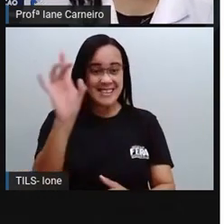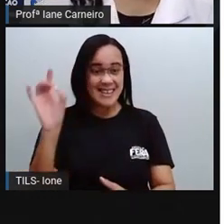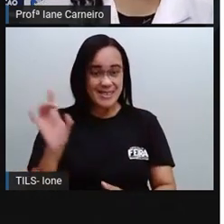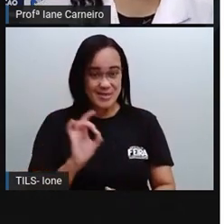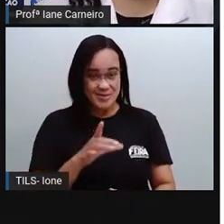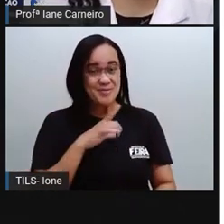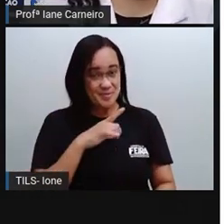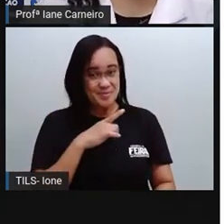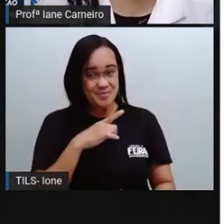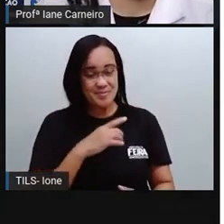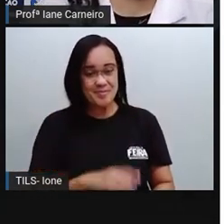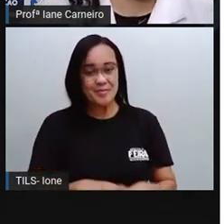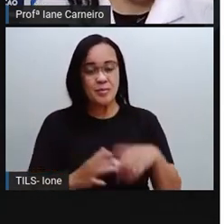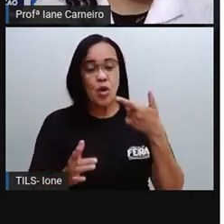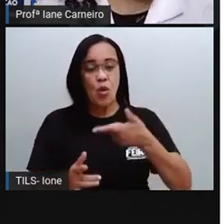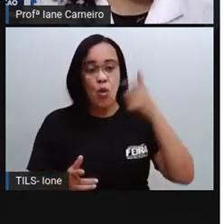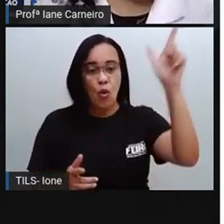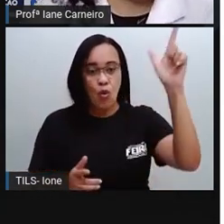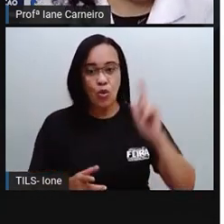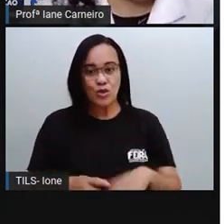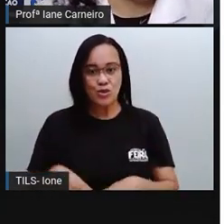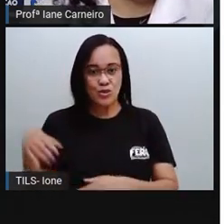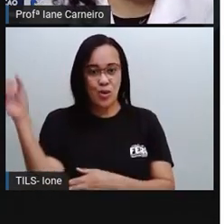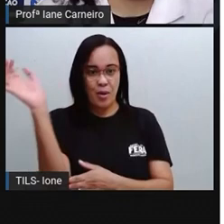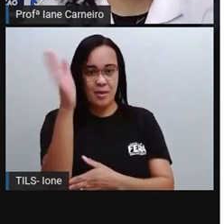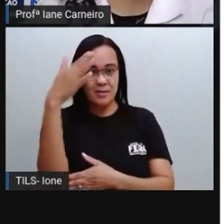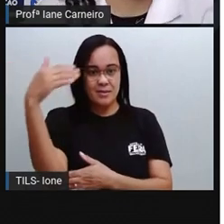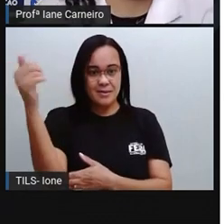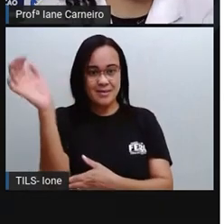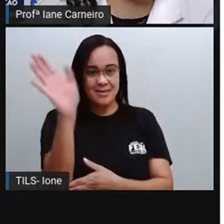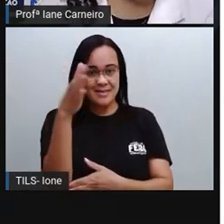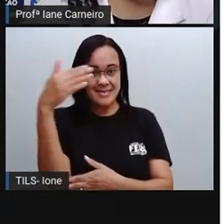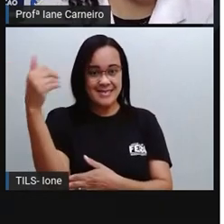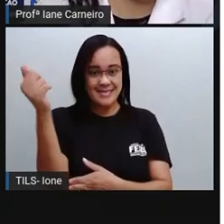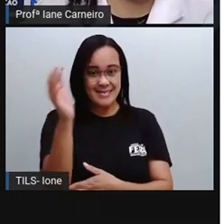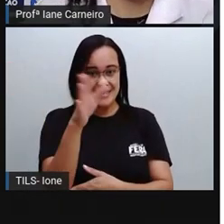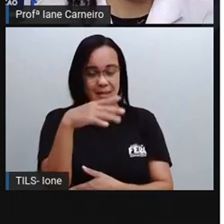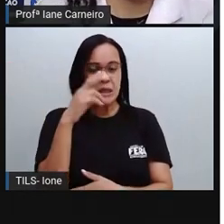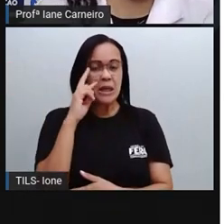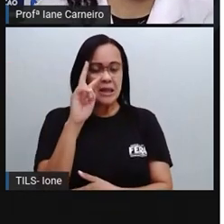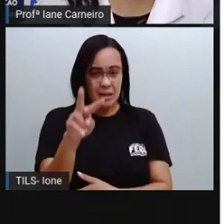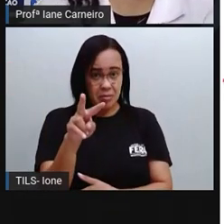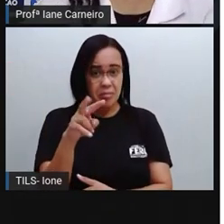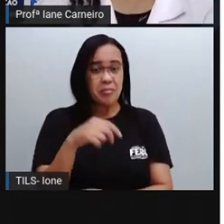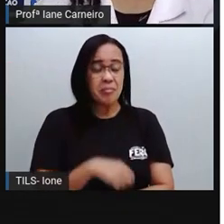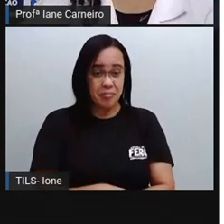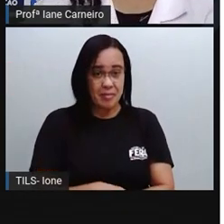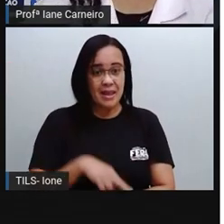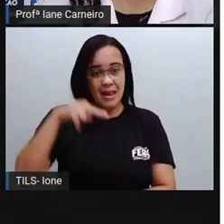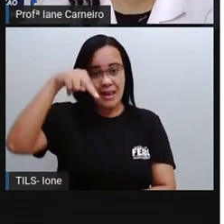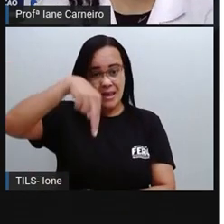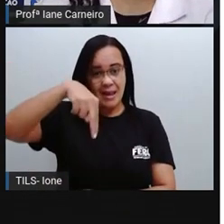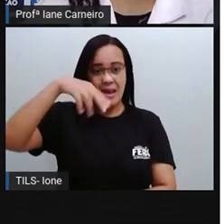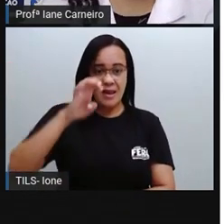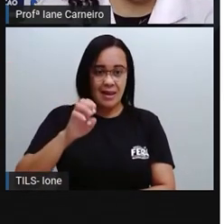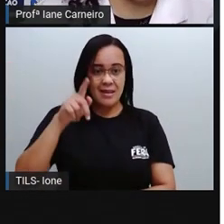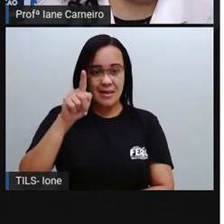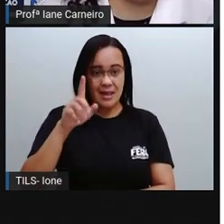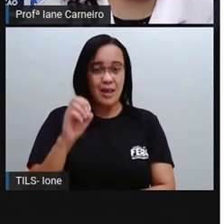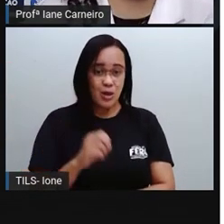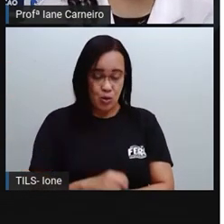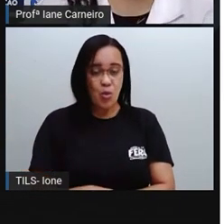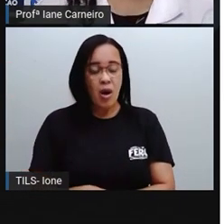Aqui, outro estado, ó. Olha só que bandeira interessante, Tem, traz esse nome, ó, Nego, né? E o estado da